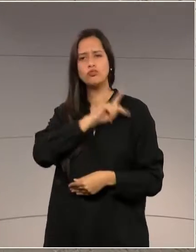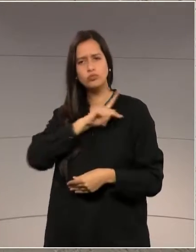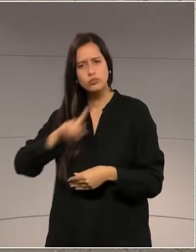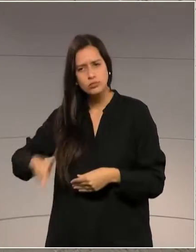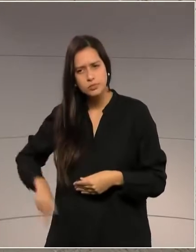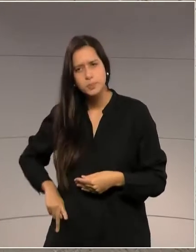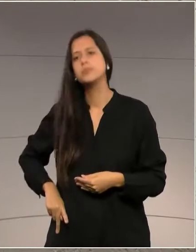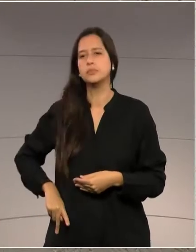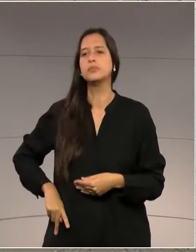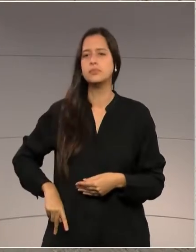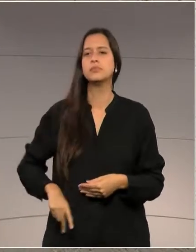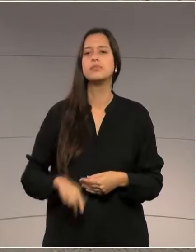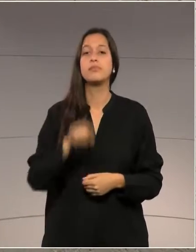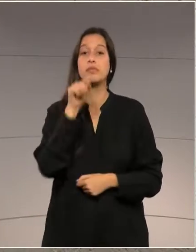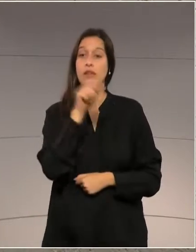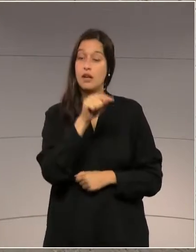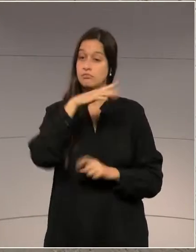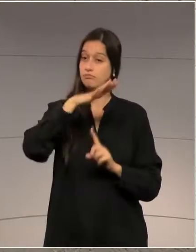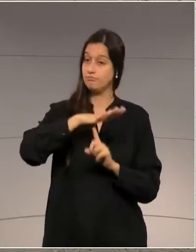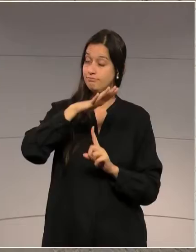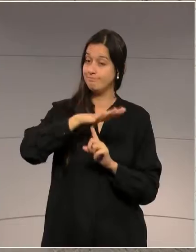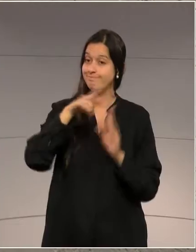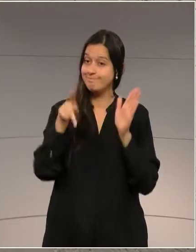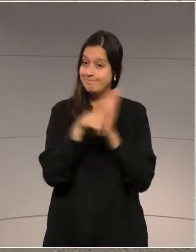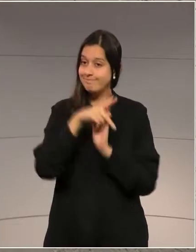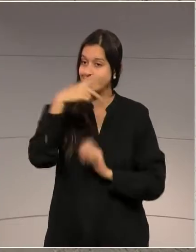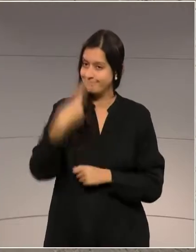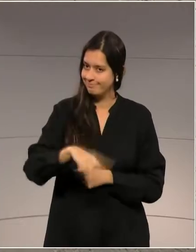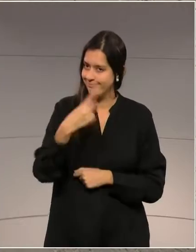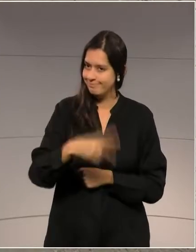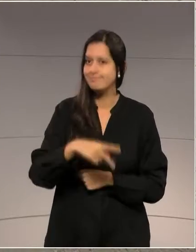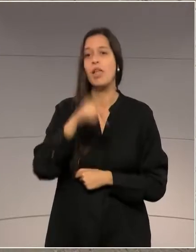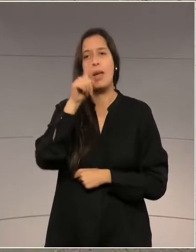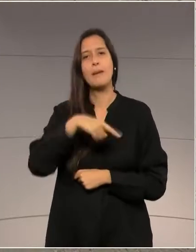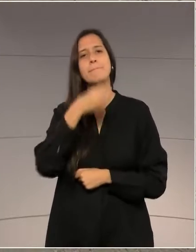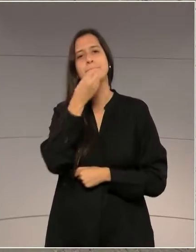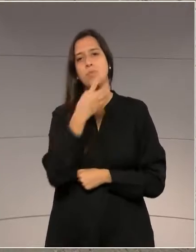área, num setor importante, isso sempre é bom para o nosso Estado.